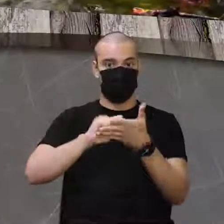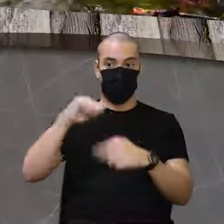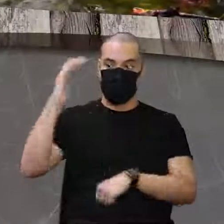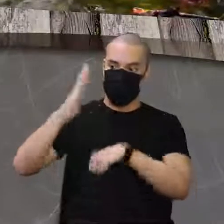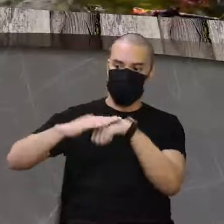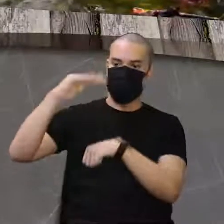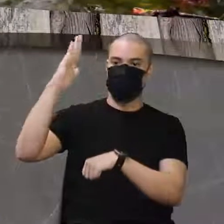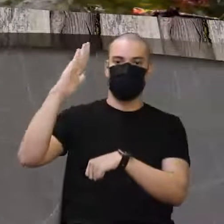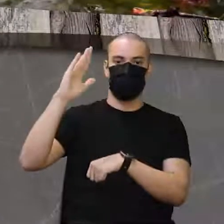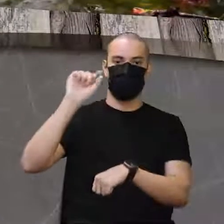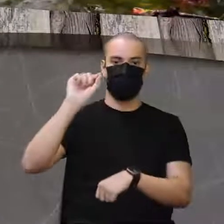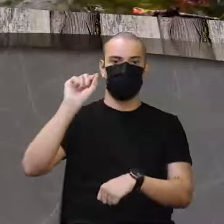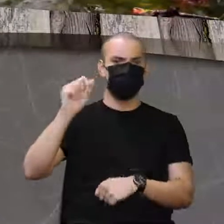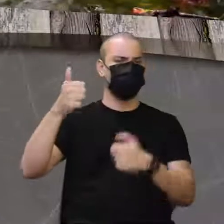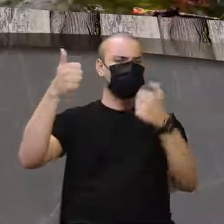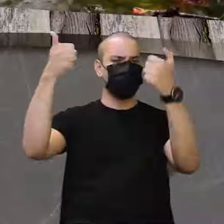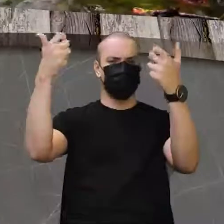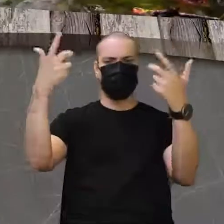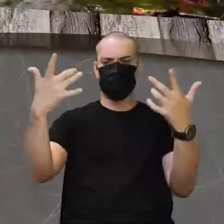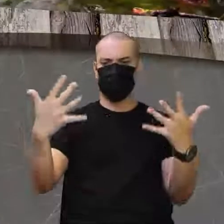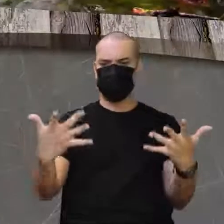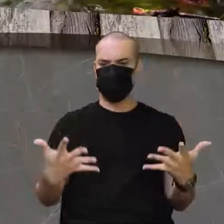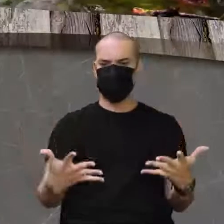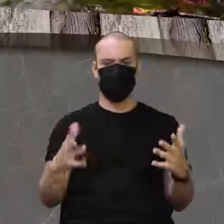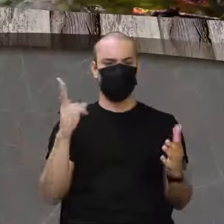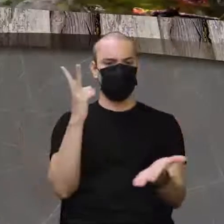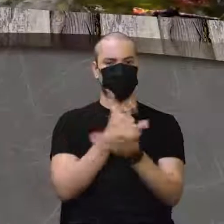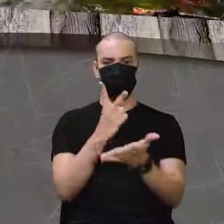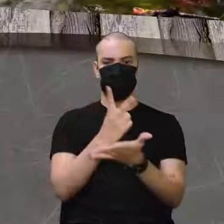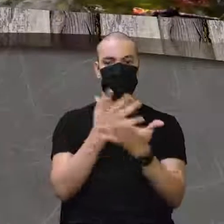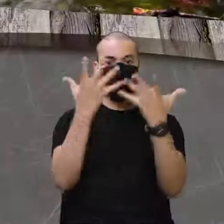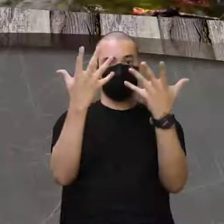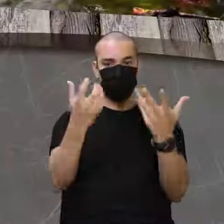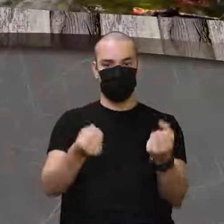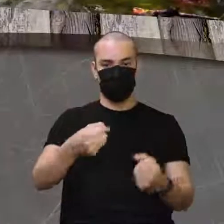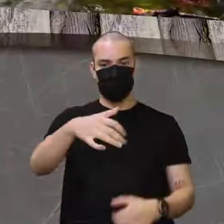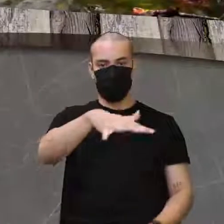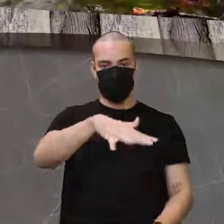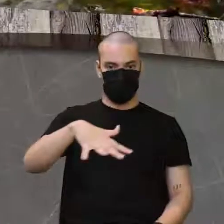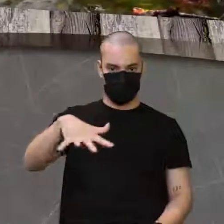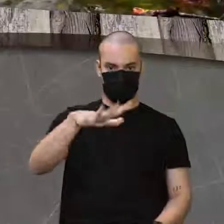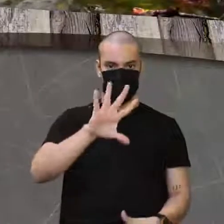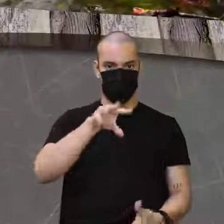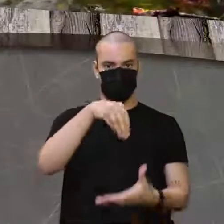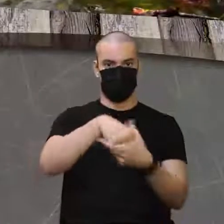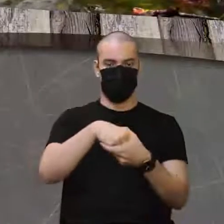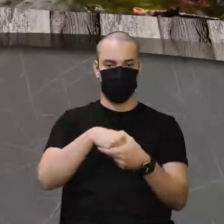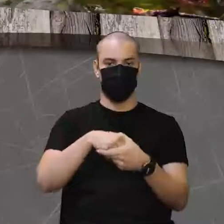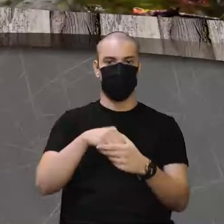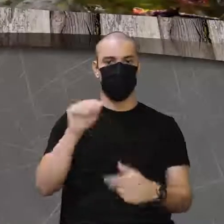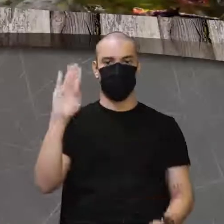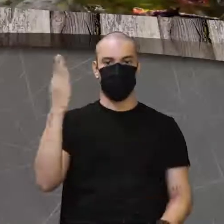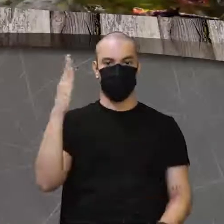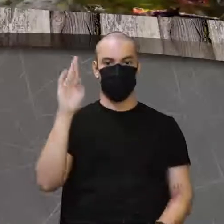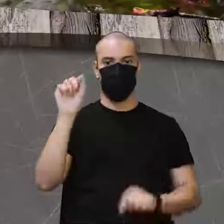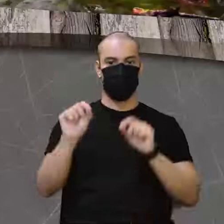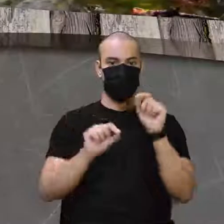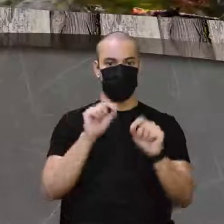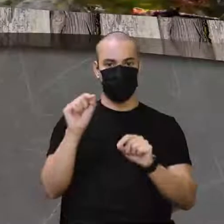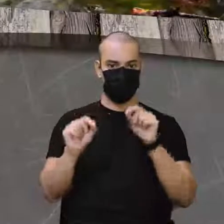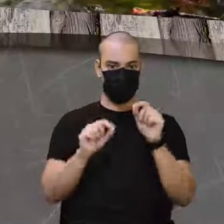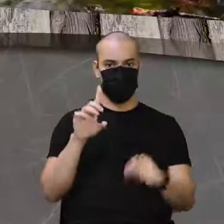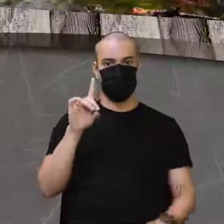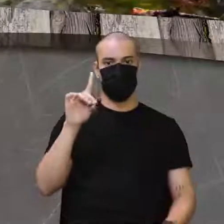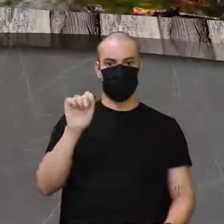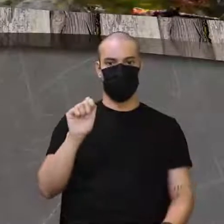falada, discutida, aceita ali no meio, dentro do ramo da biologia, que é a de Charles